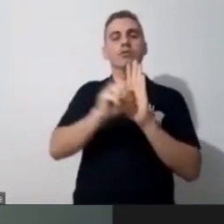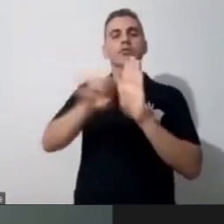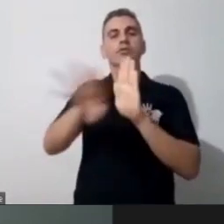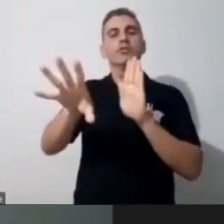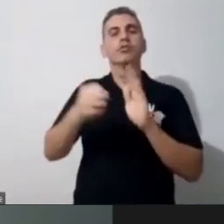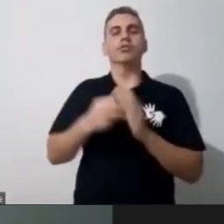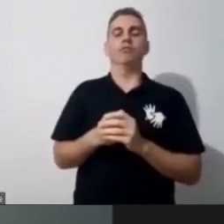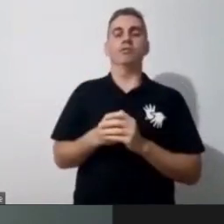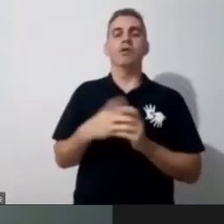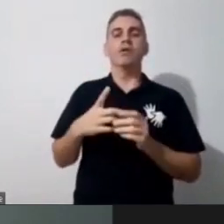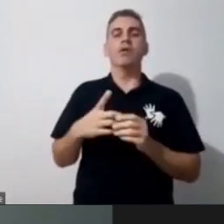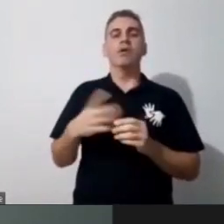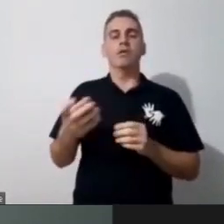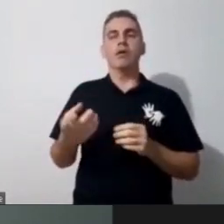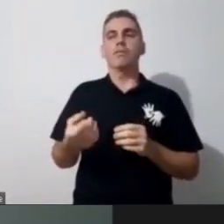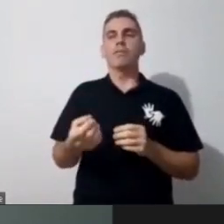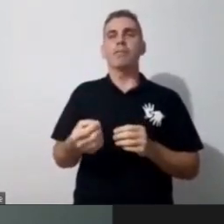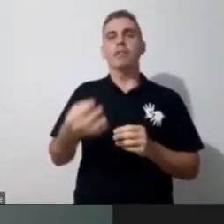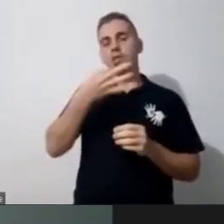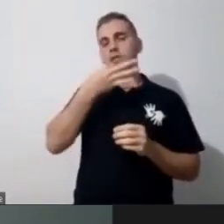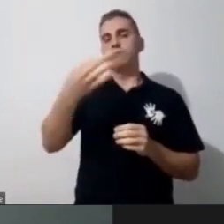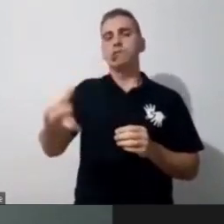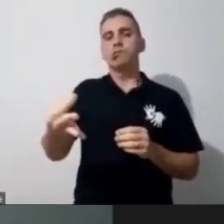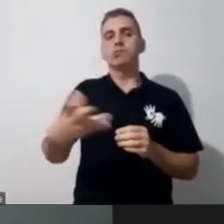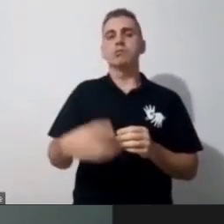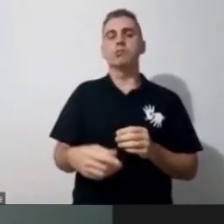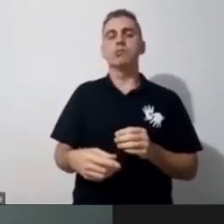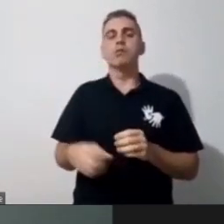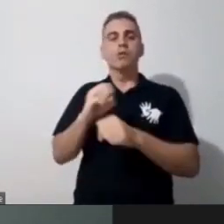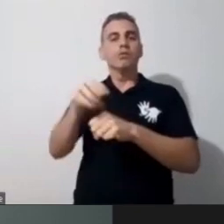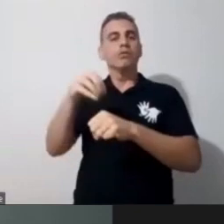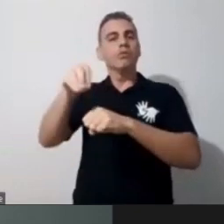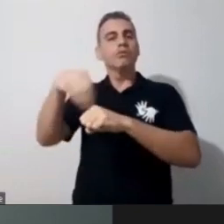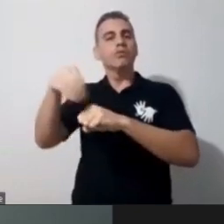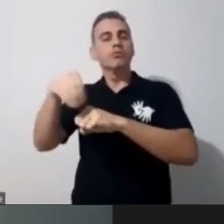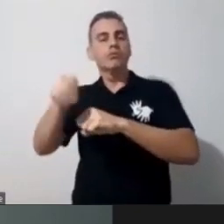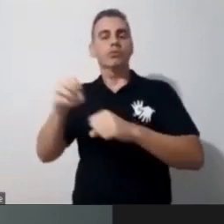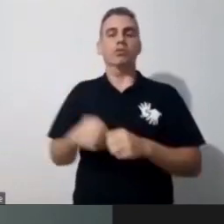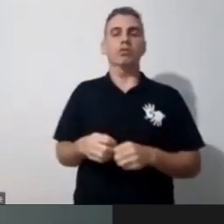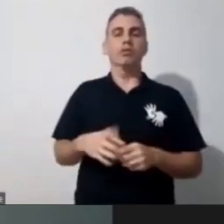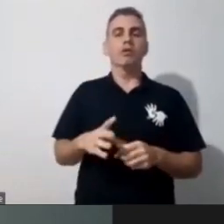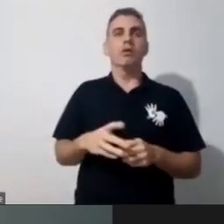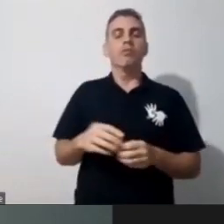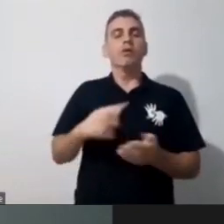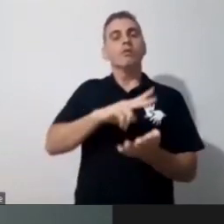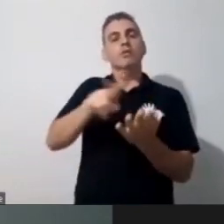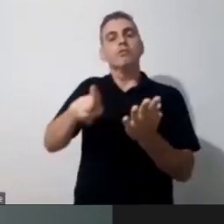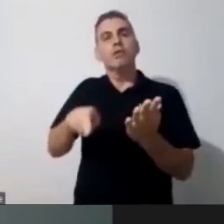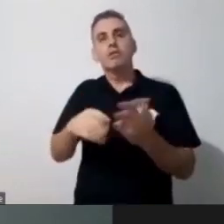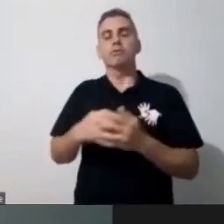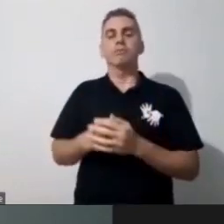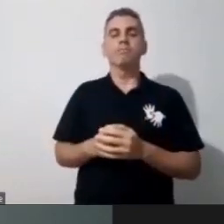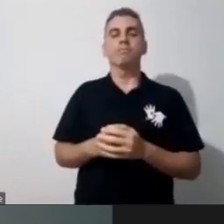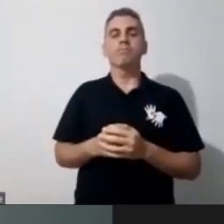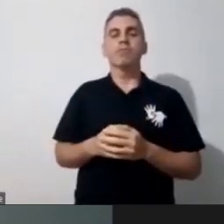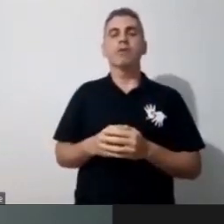uma sugestão e uma dica, né, que a gente vem fazendo, tem várias opções que a gente podia pensar nesse momento, bom, foi